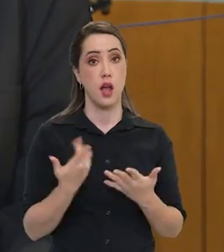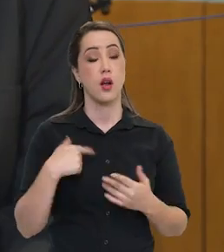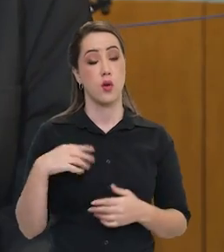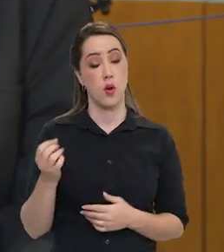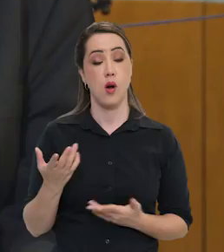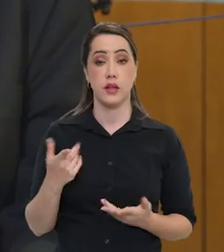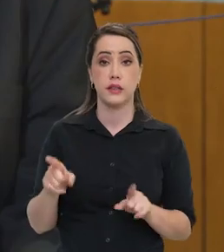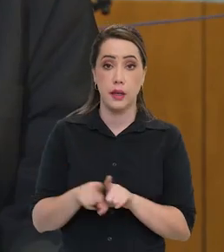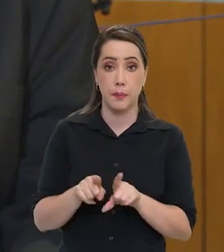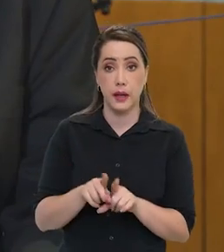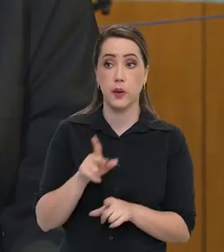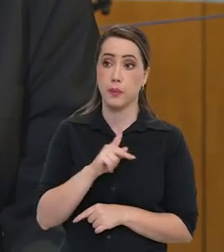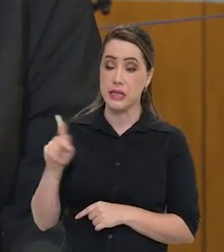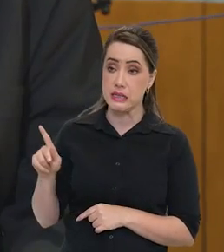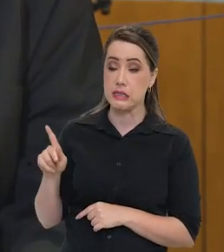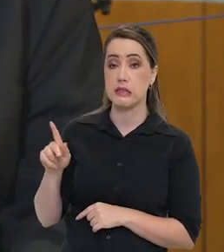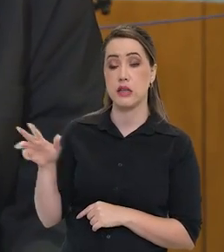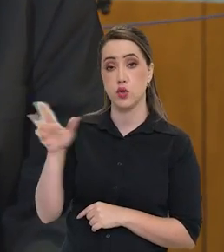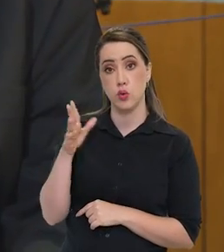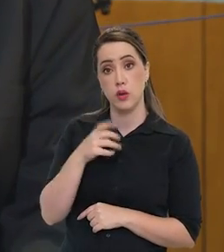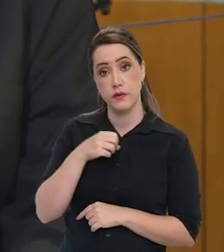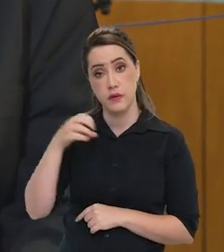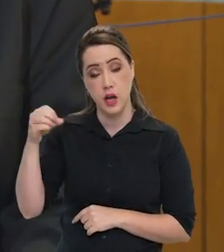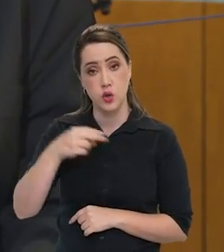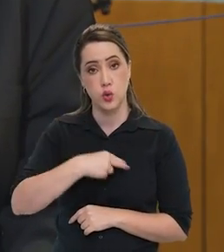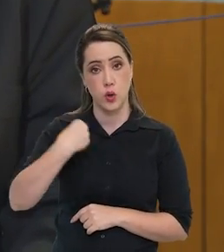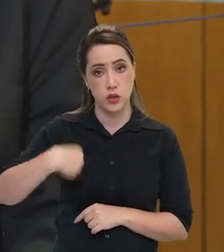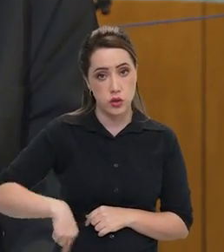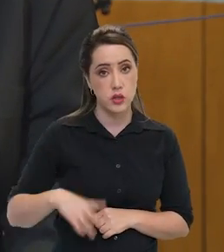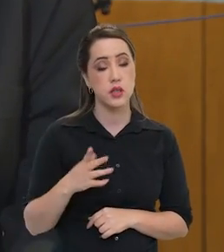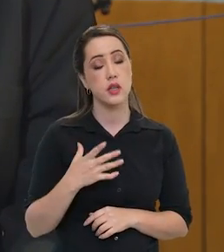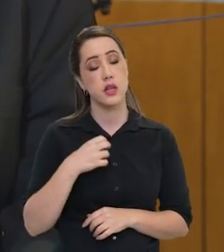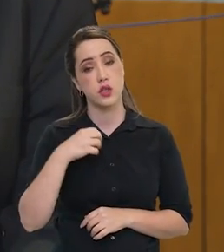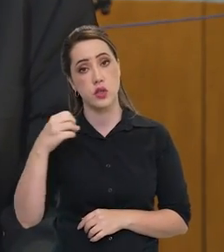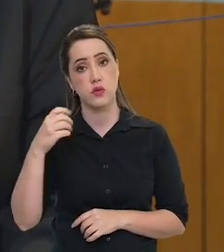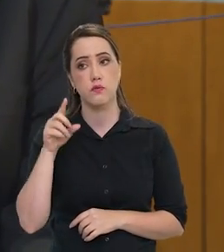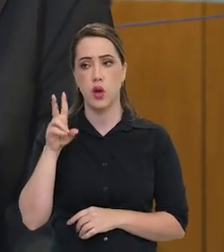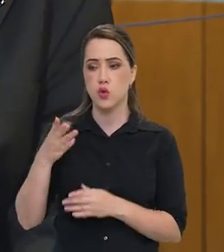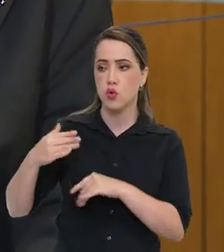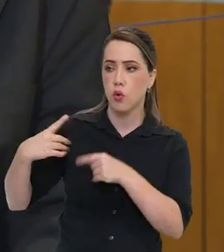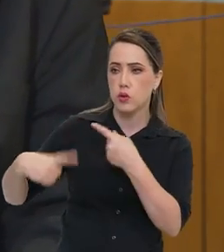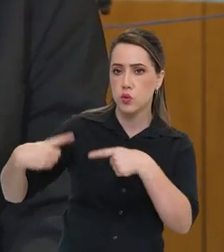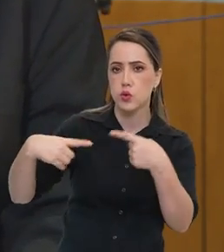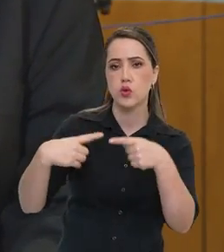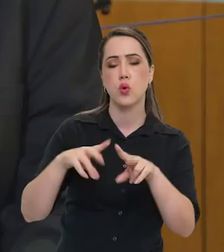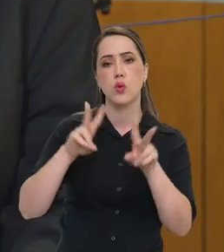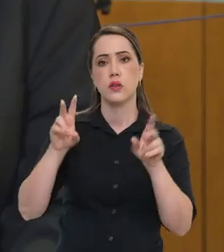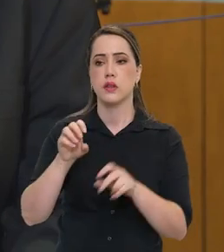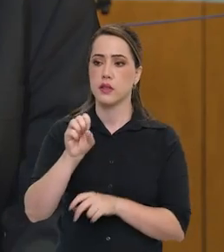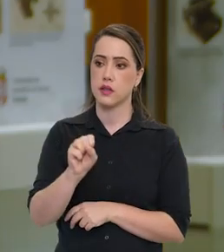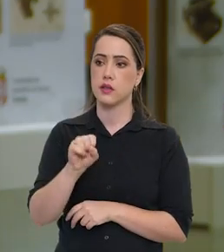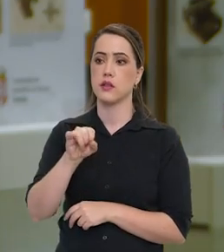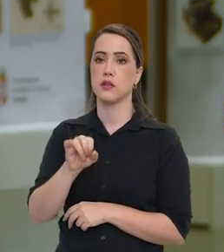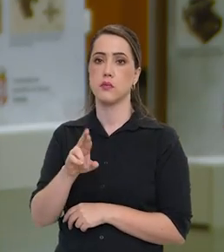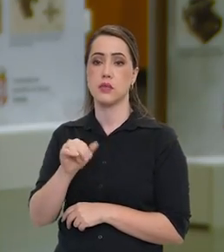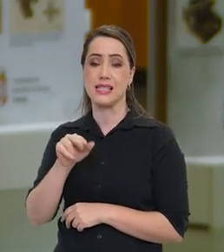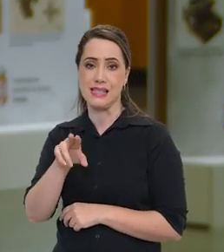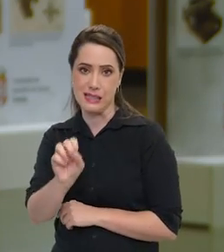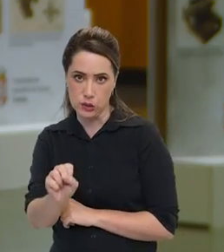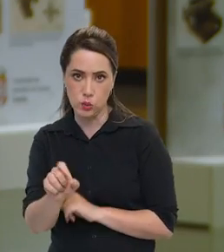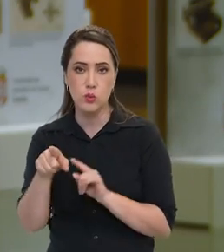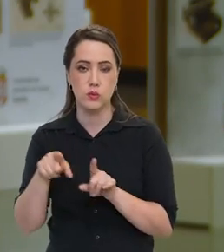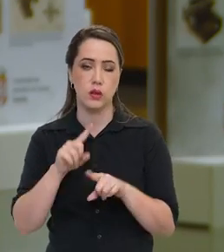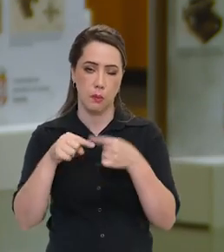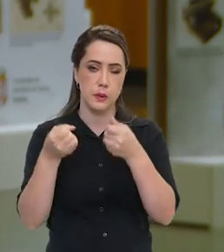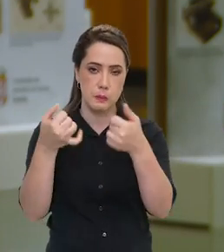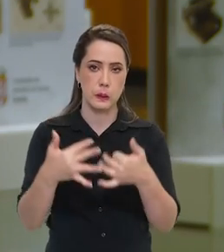por causa da ida do presidente Lula à China, a retomada com o programa sino-brasileiro. Se tiver oportunidade, eu falo um pouquinho depois. Temos muitas